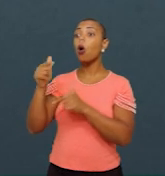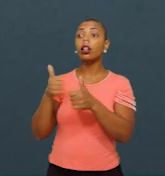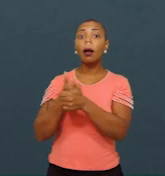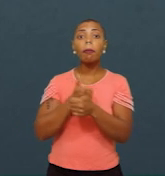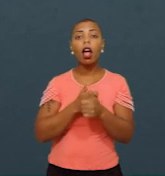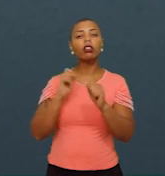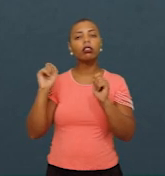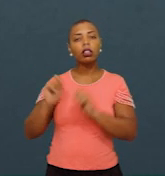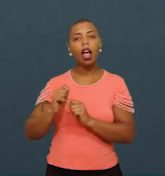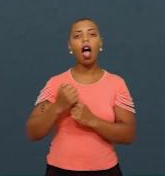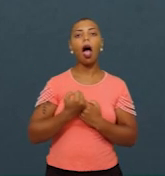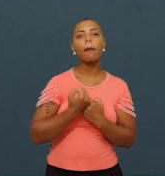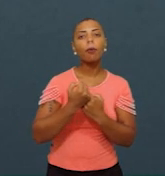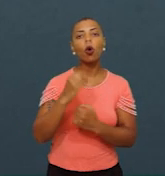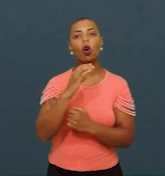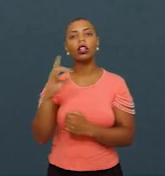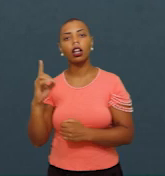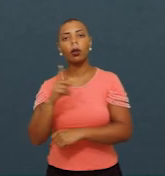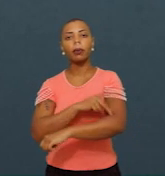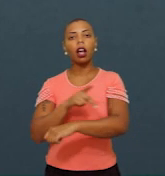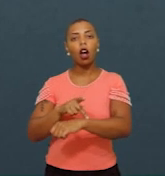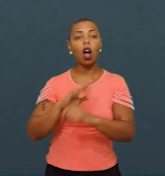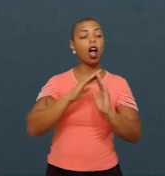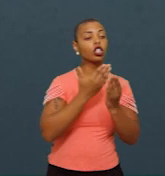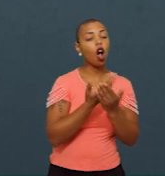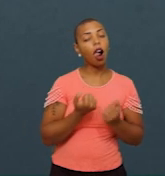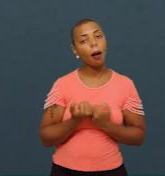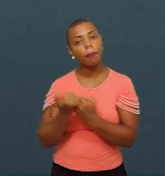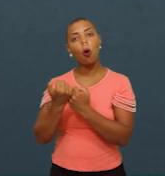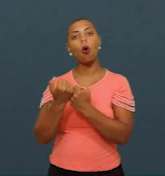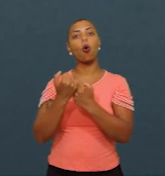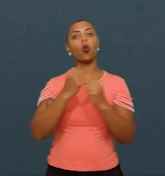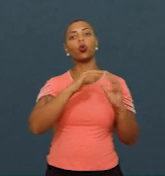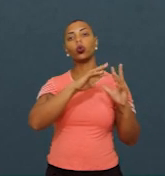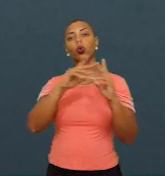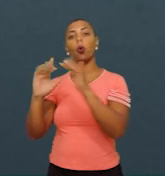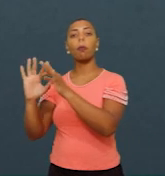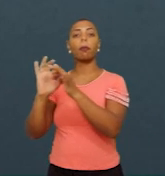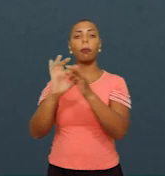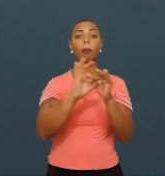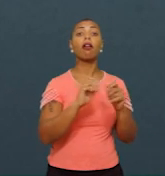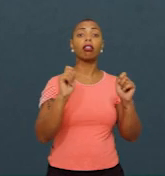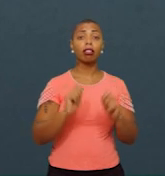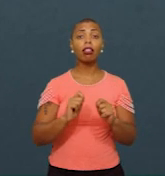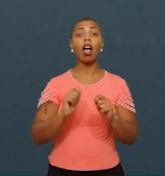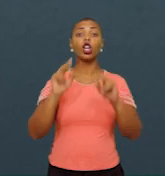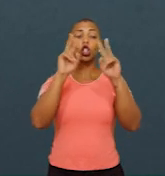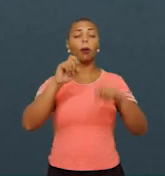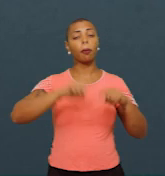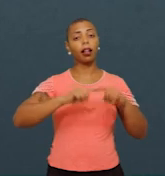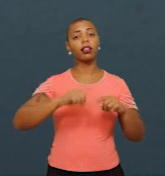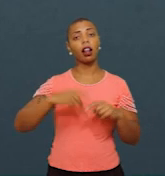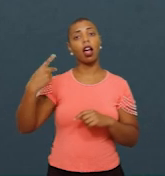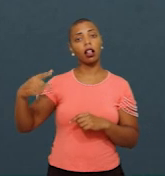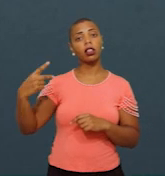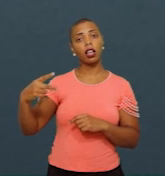pedagógicos da escola, da rede, em cima, a partir dos materiais que aquele professor conta